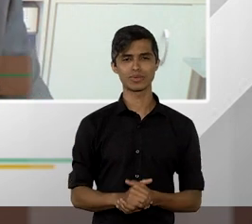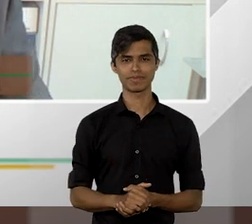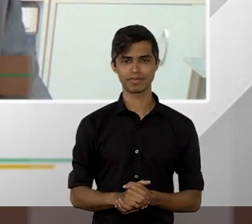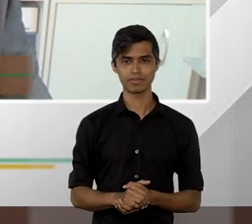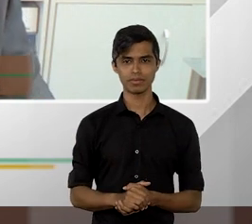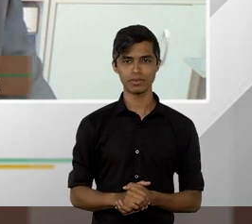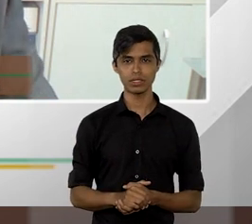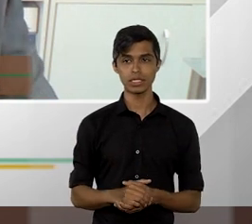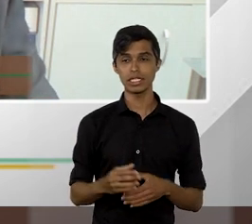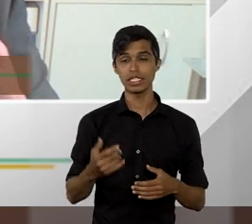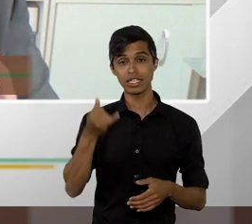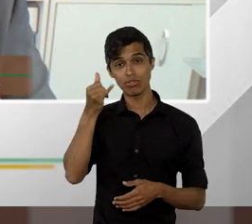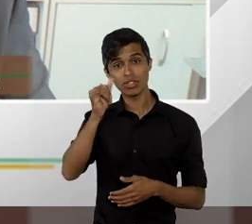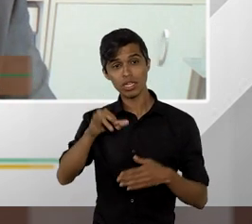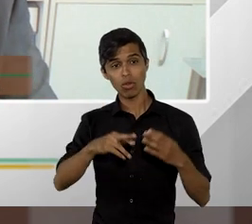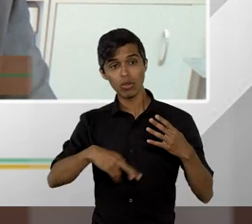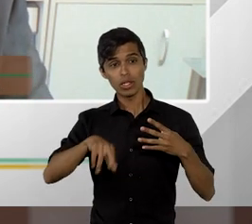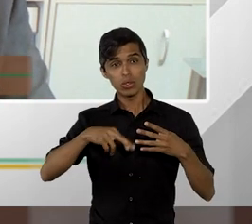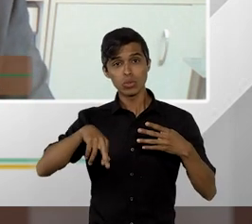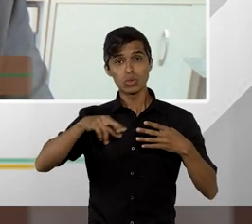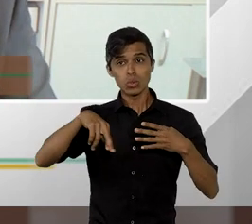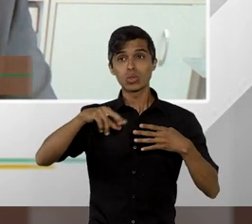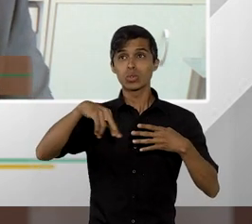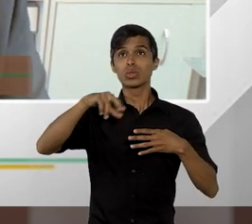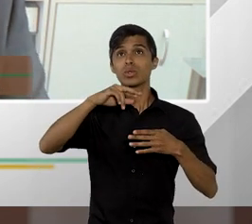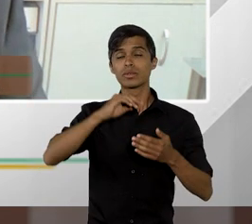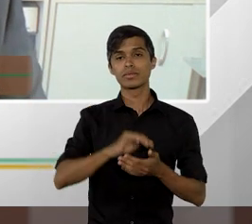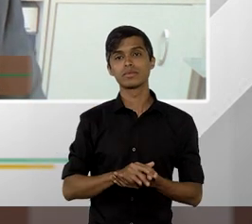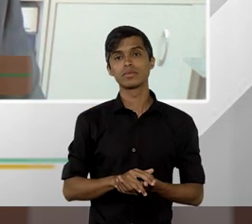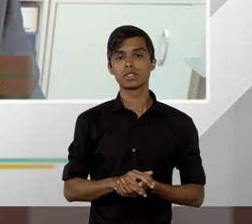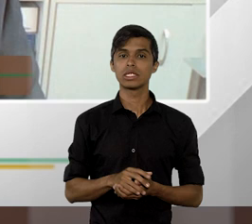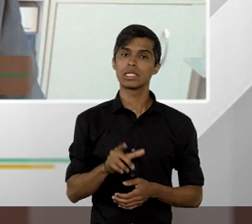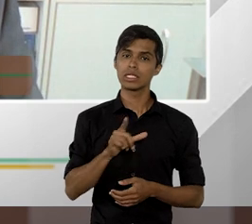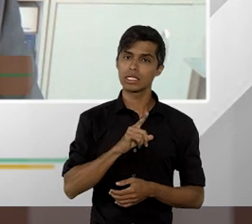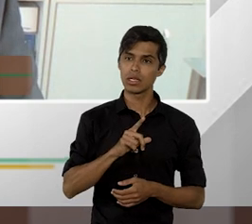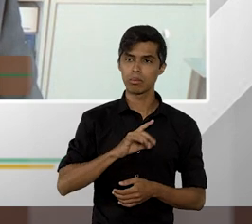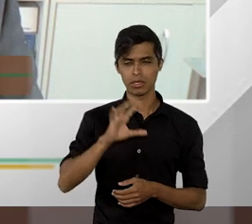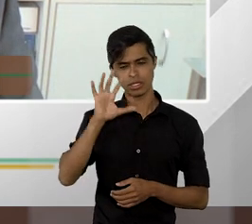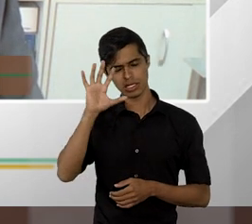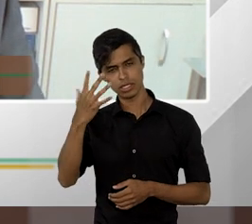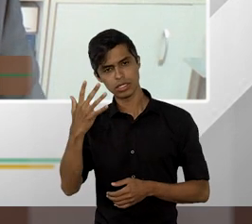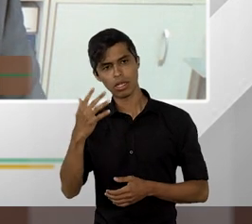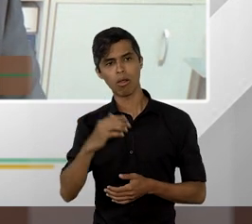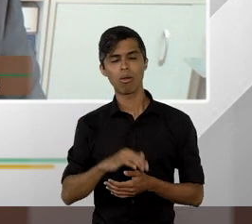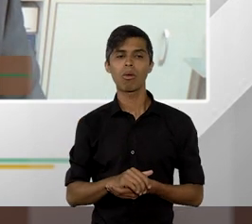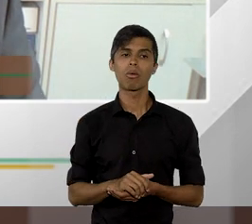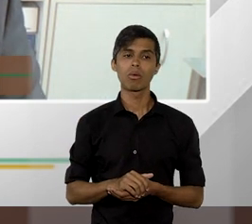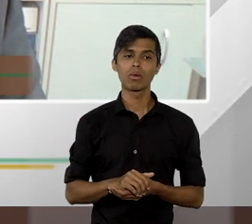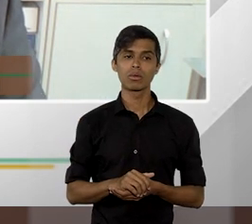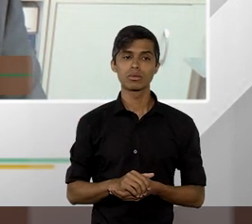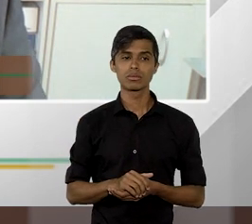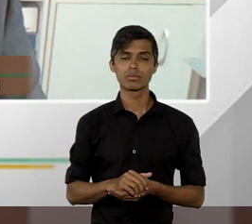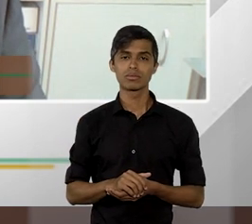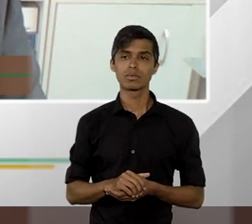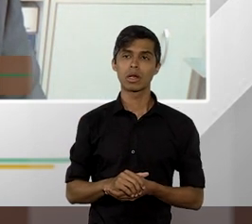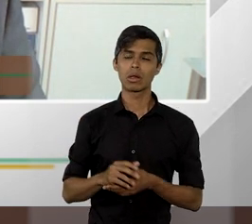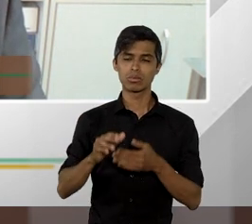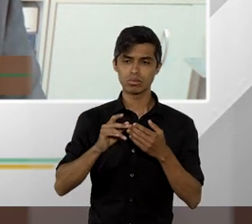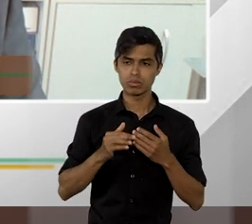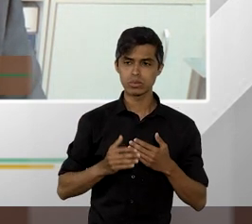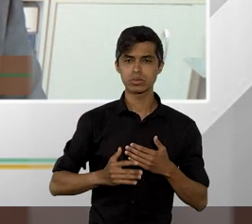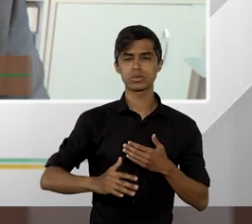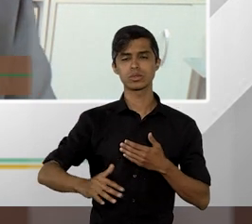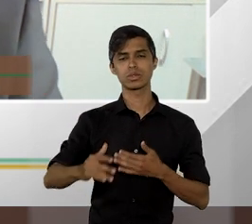chegarem tantos recursos. Selecionar os casos e, efetivamente, nós temos uma decisão que vai servir como precedente. Então,